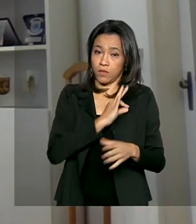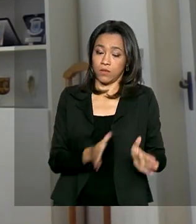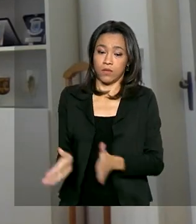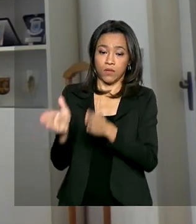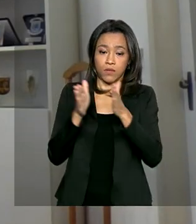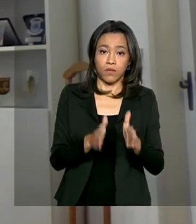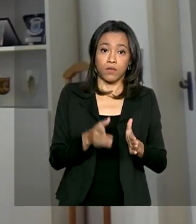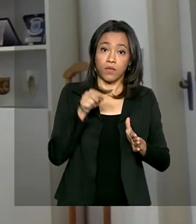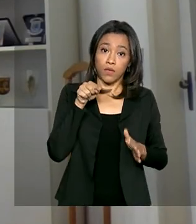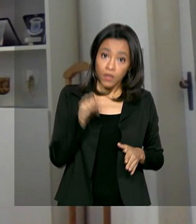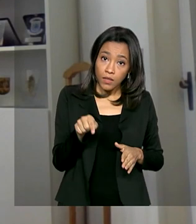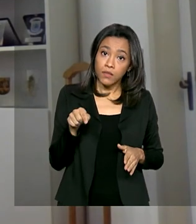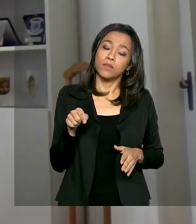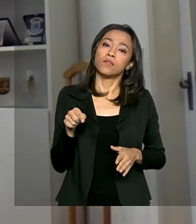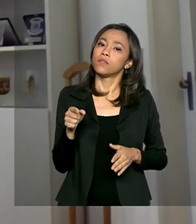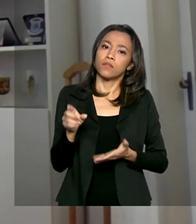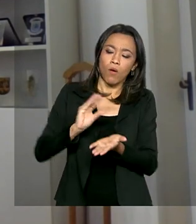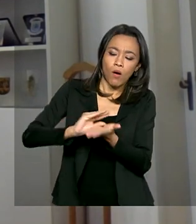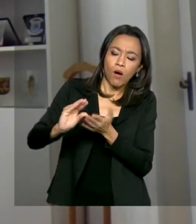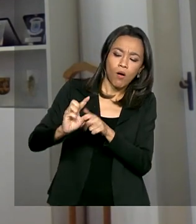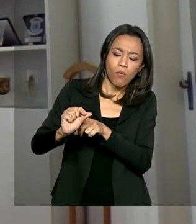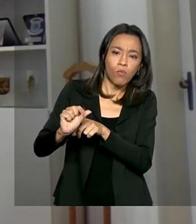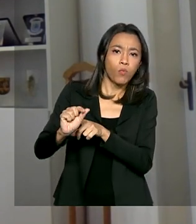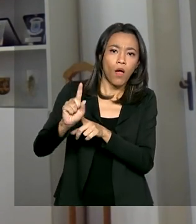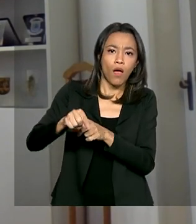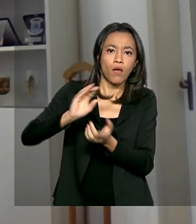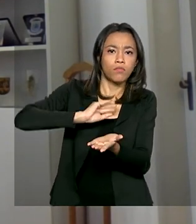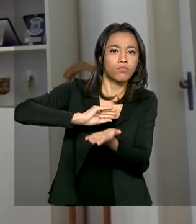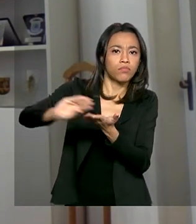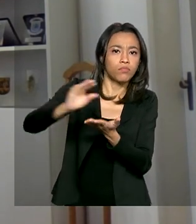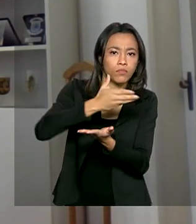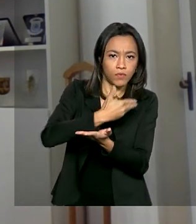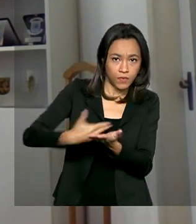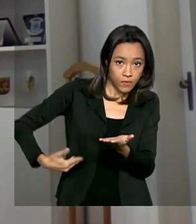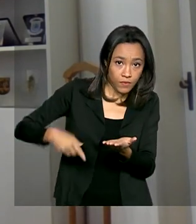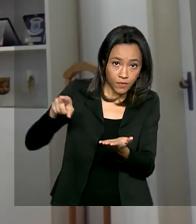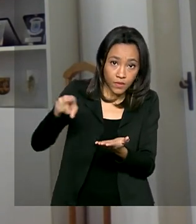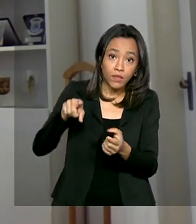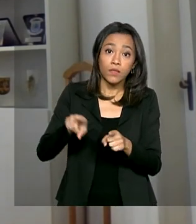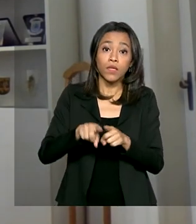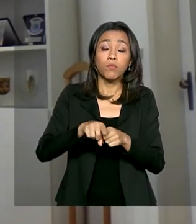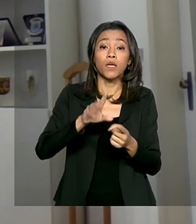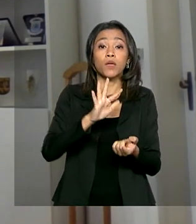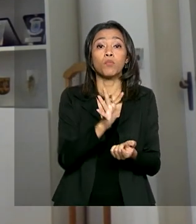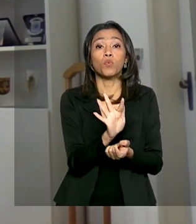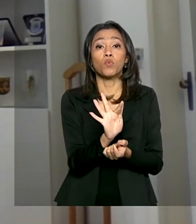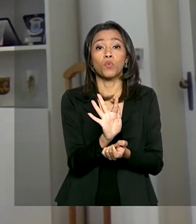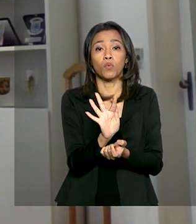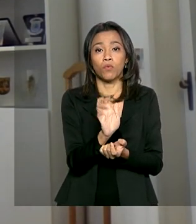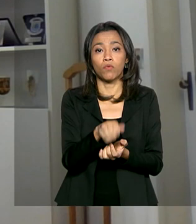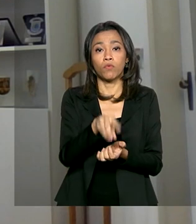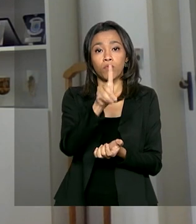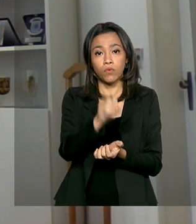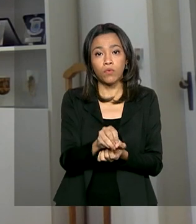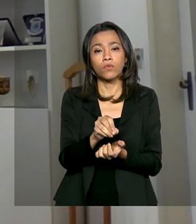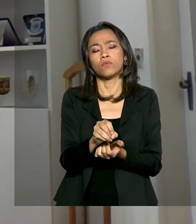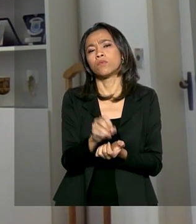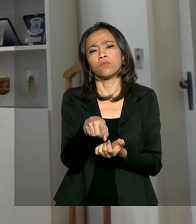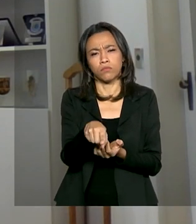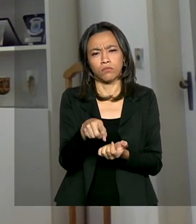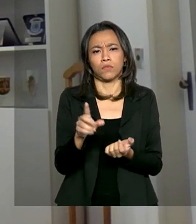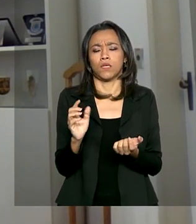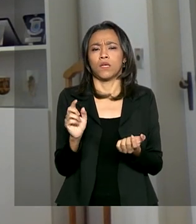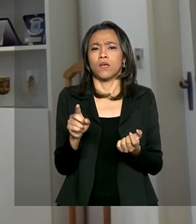depositados em favor dos cofres públicos, no caso de drogas, em favor do Fundo Nacional Antidrogas. E, uma vez